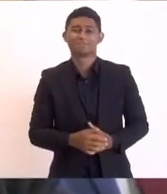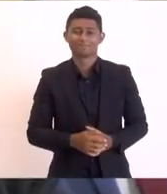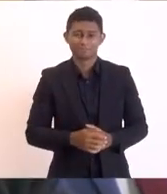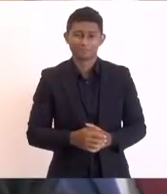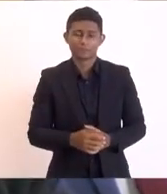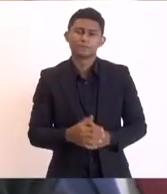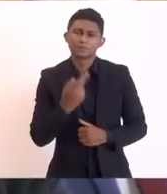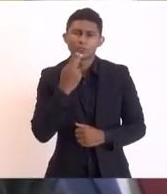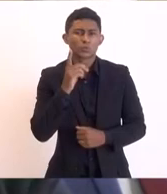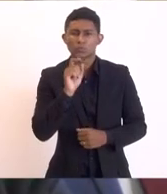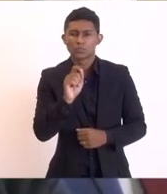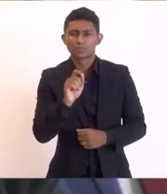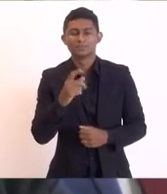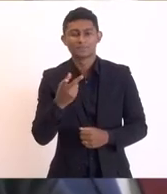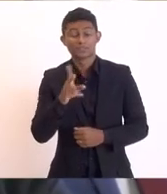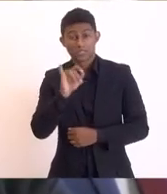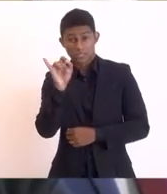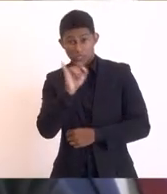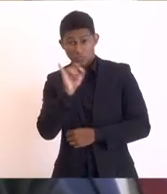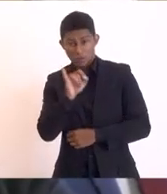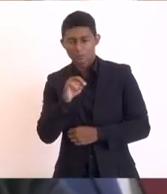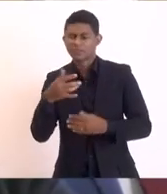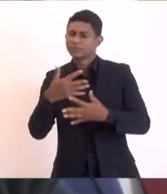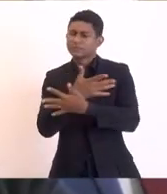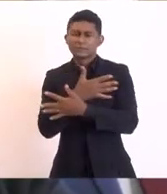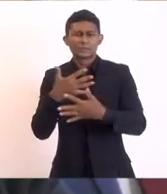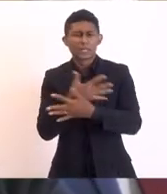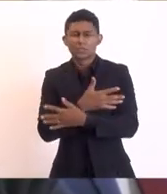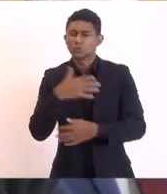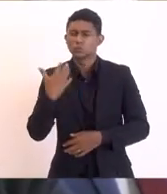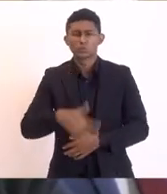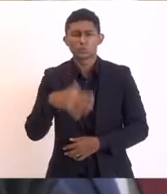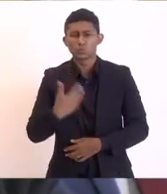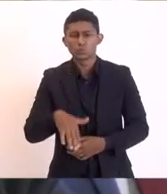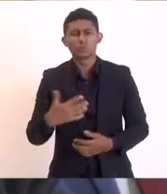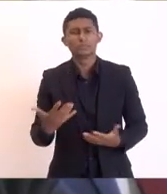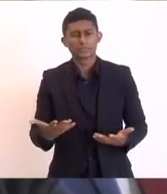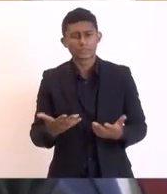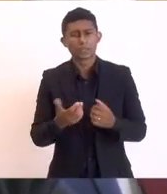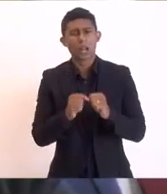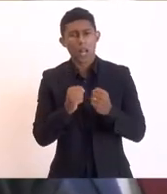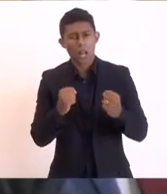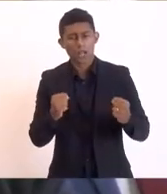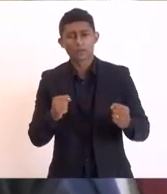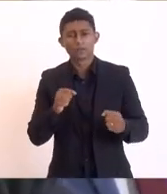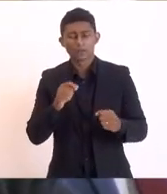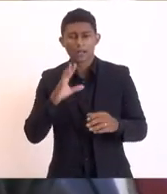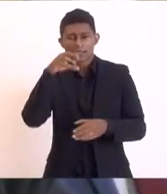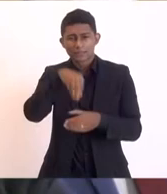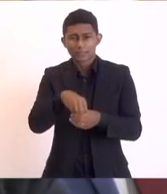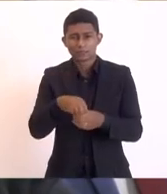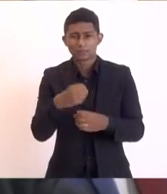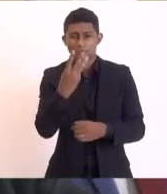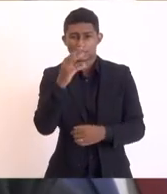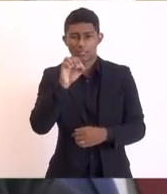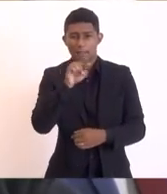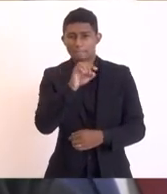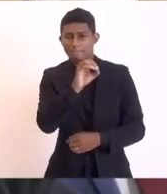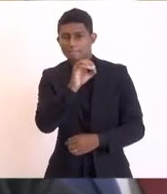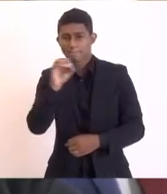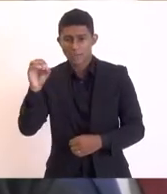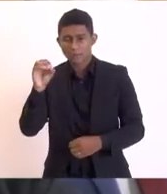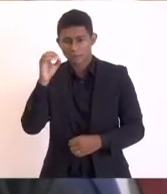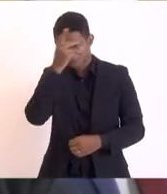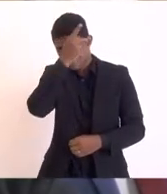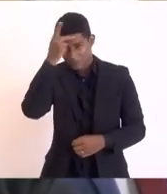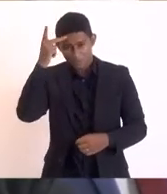Iguabra Grande é uma cidade promissora somos uma população de 30 mil habitantes estamos